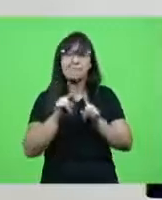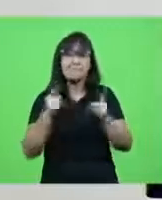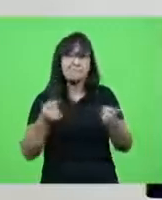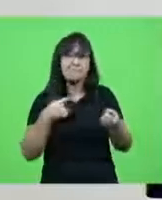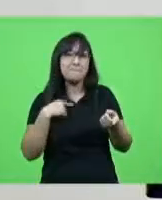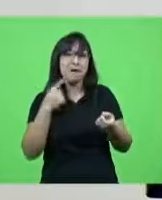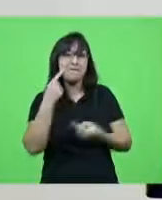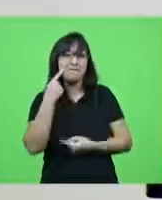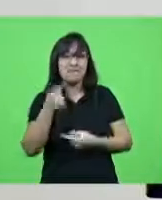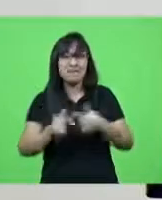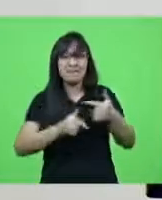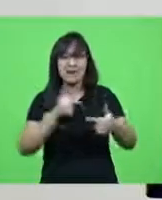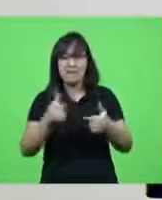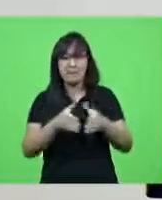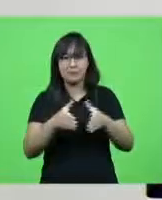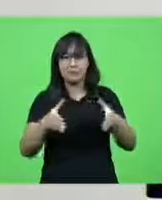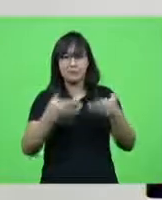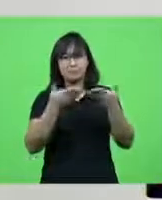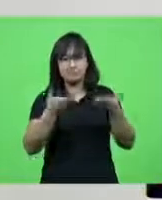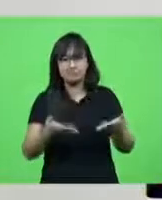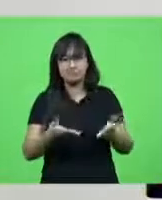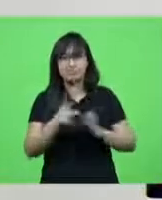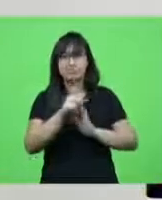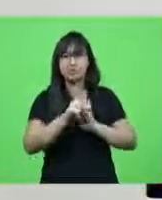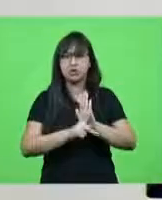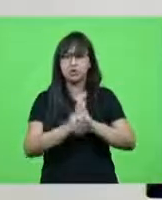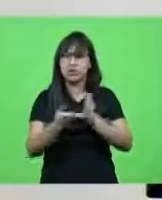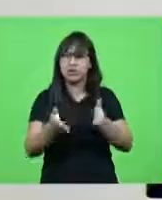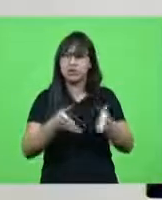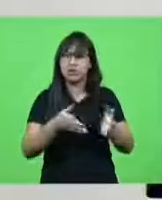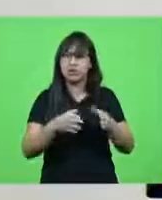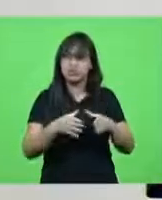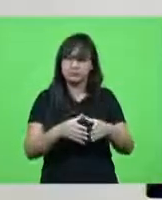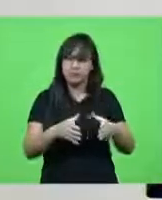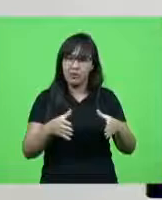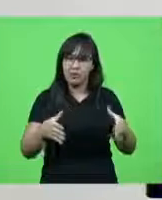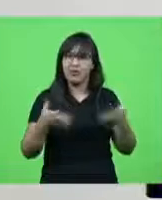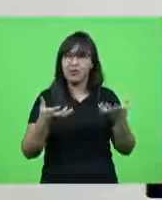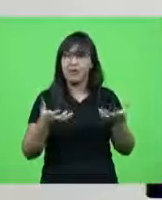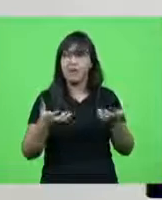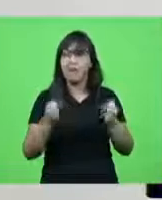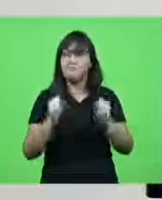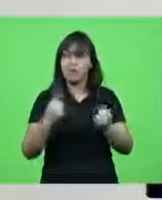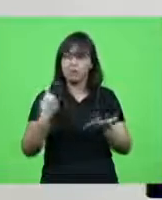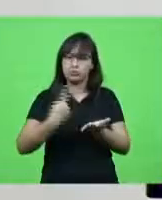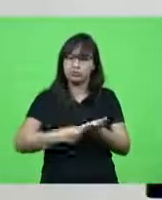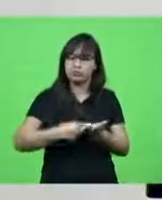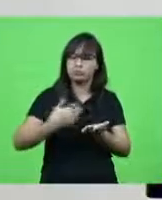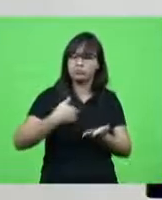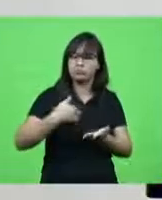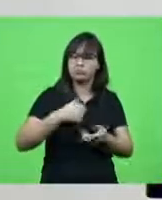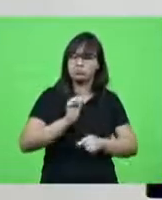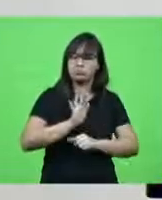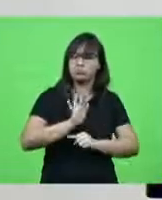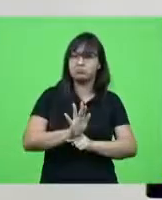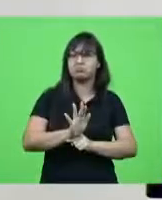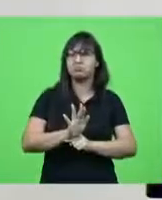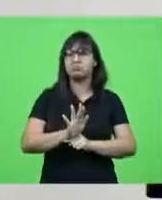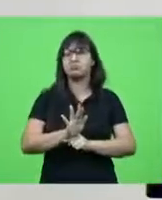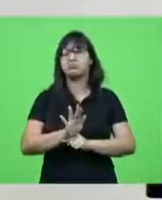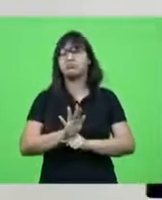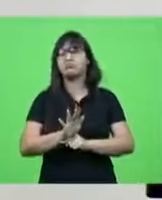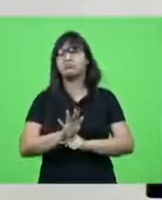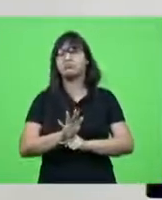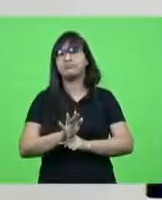trabalho acompanhei também alguns projetos que eles têm de expansão contem comigo o meu gabinete mas posso falar pelos demais parlamentares